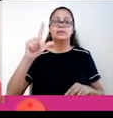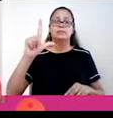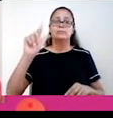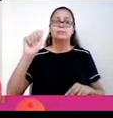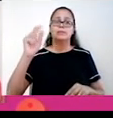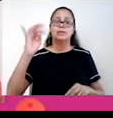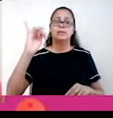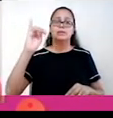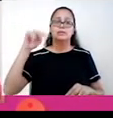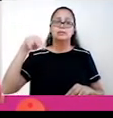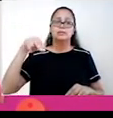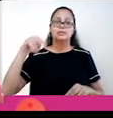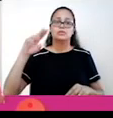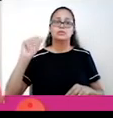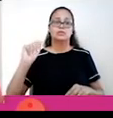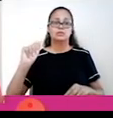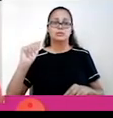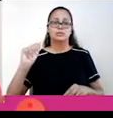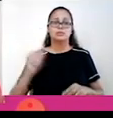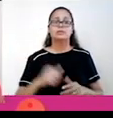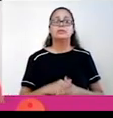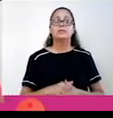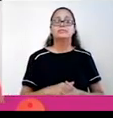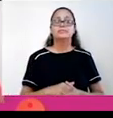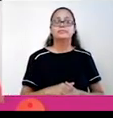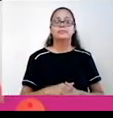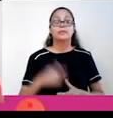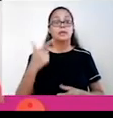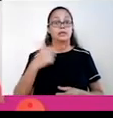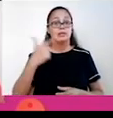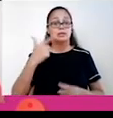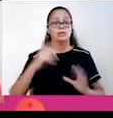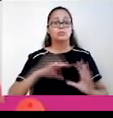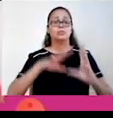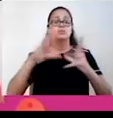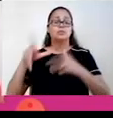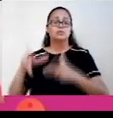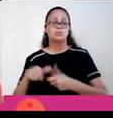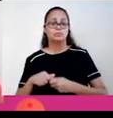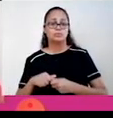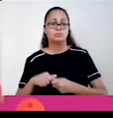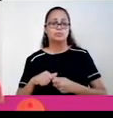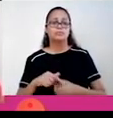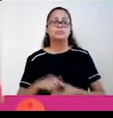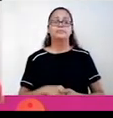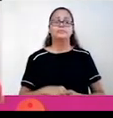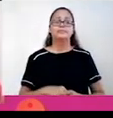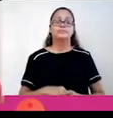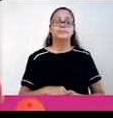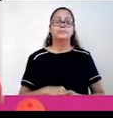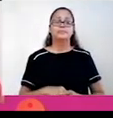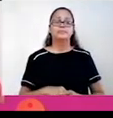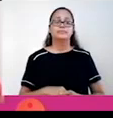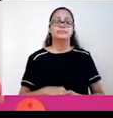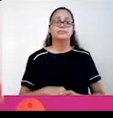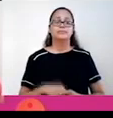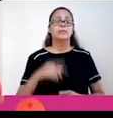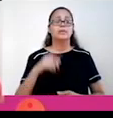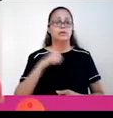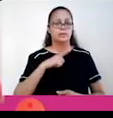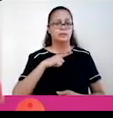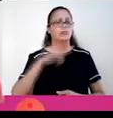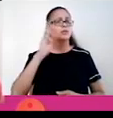em extensão, aproximadamente 4 milhões de quilômetros quadrados, então como vocês observam aí, temos as duas maiores por aqui. Ela